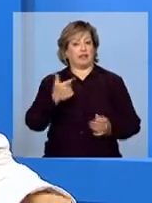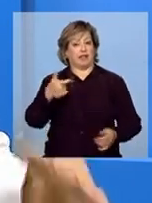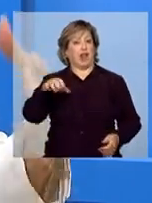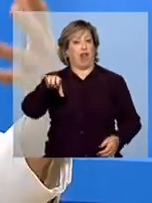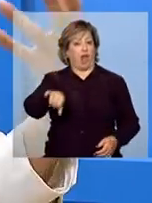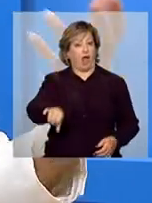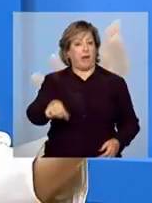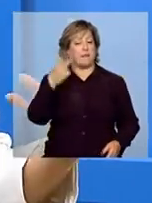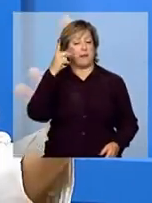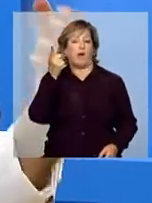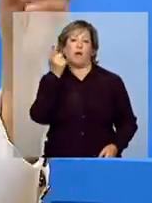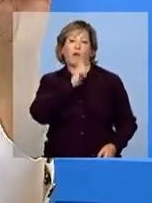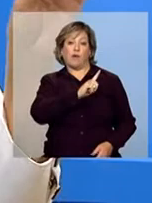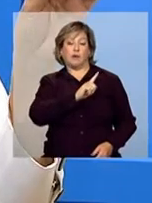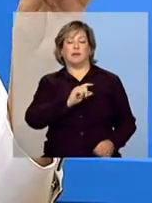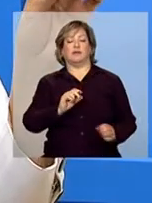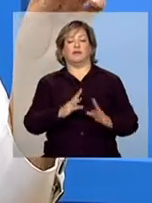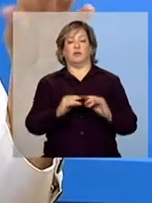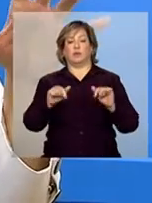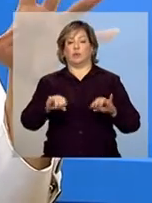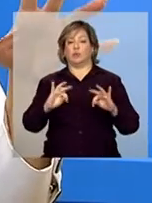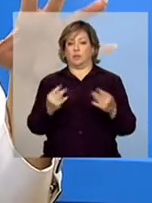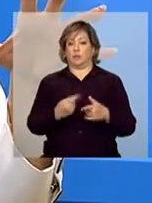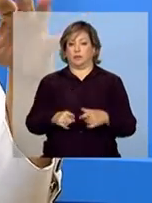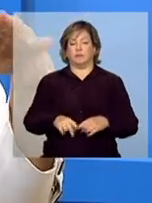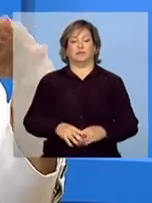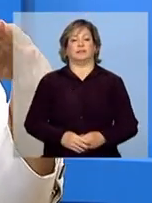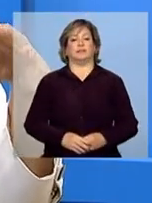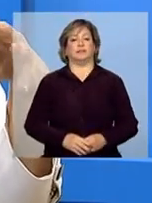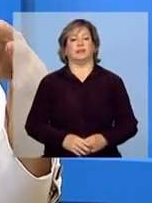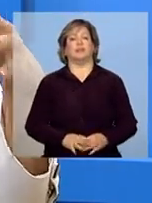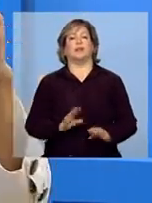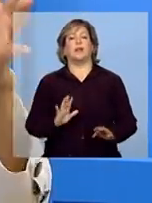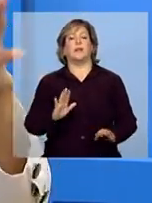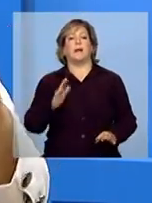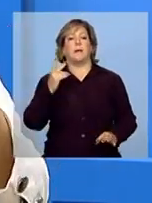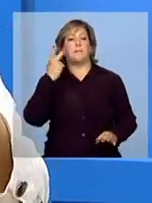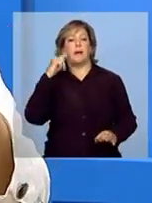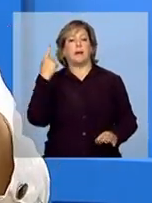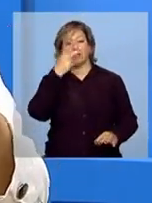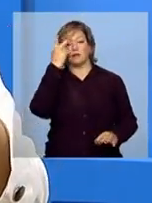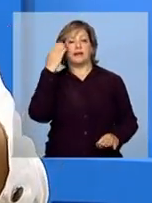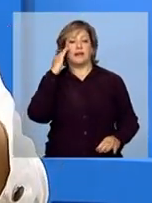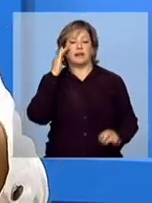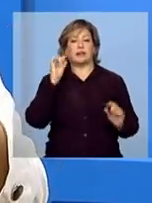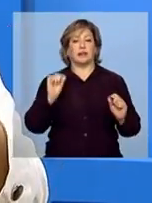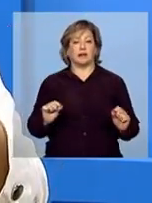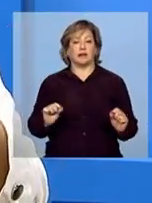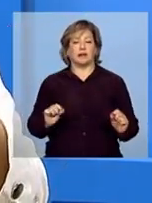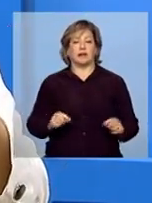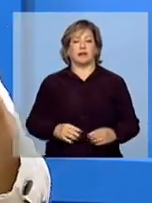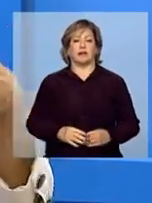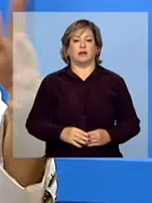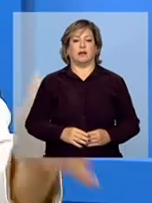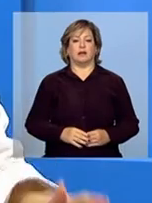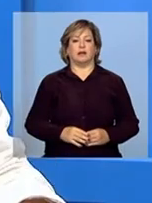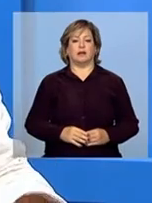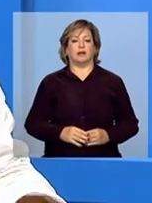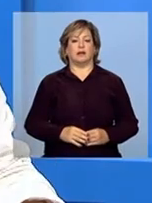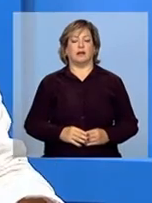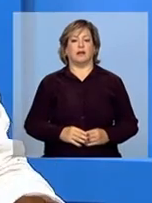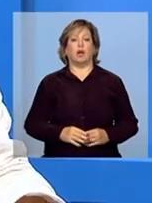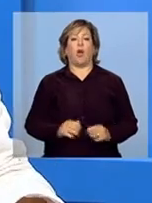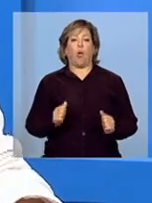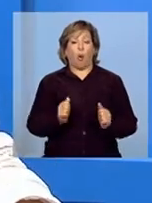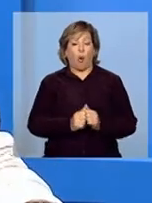para condensar tudo isso. E só para as pessoas realmente entenderem. Por exemplo, quando é... Dá também, através